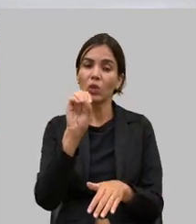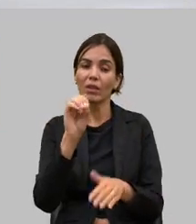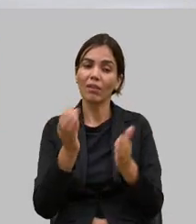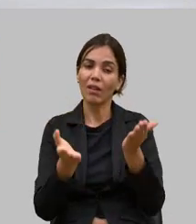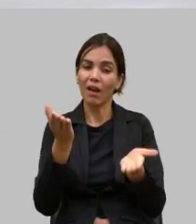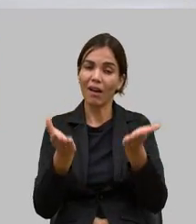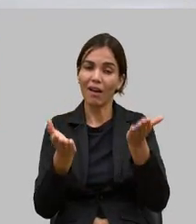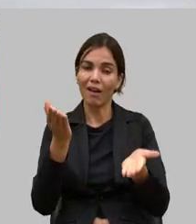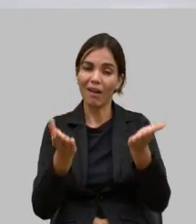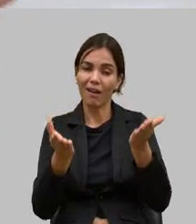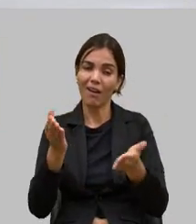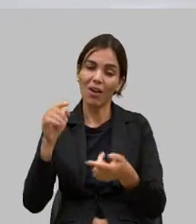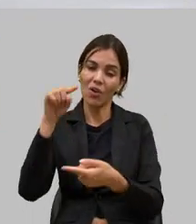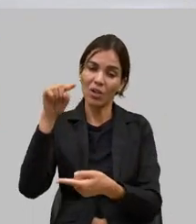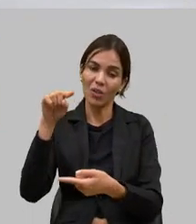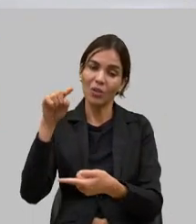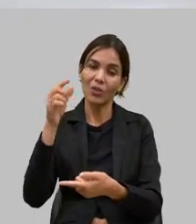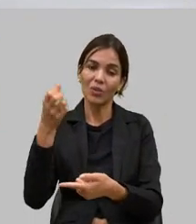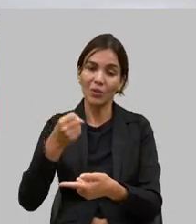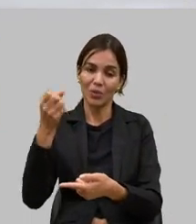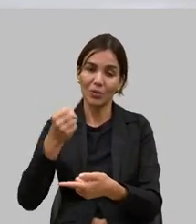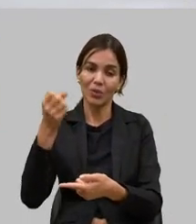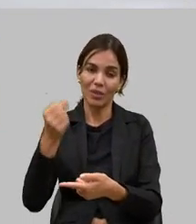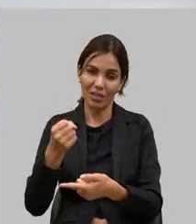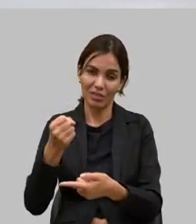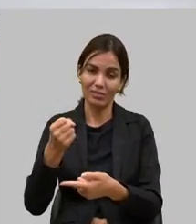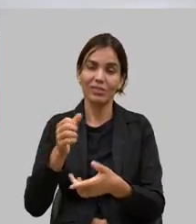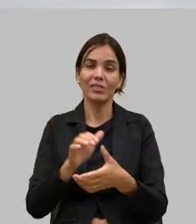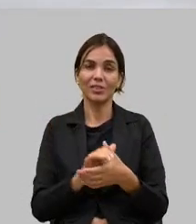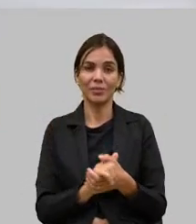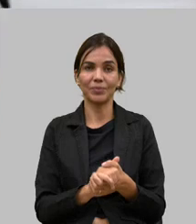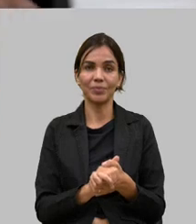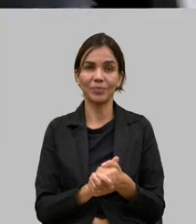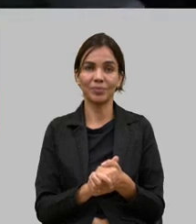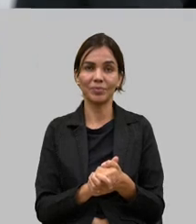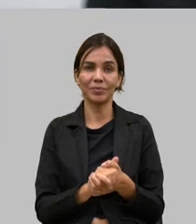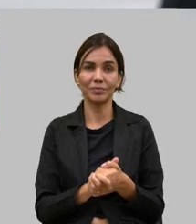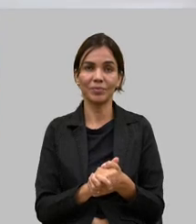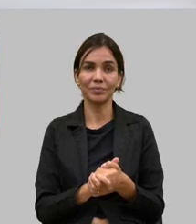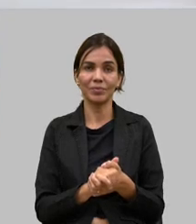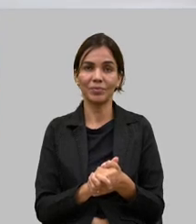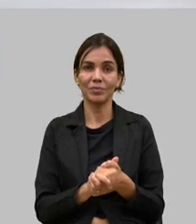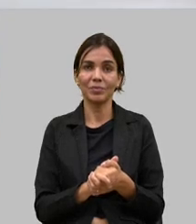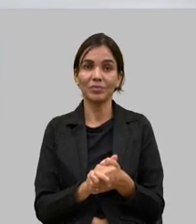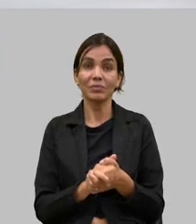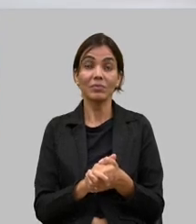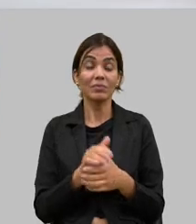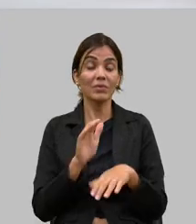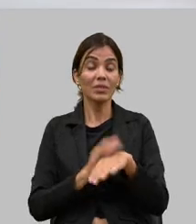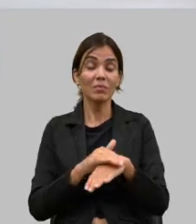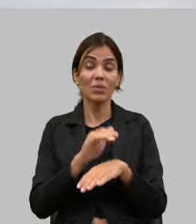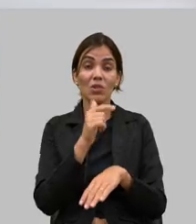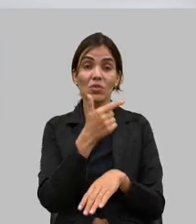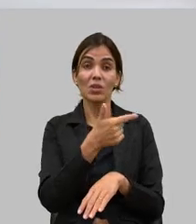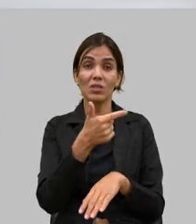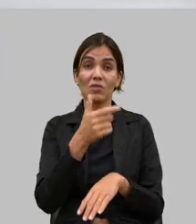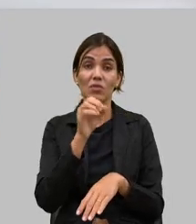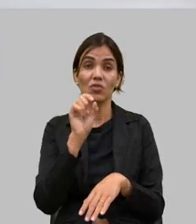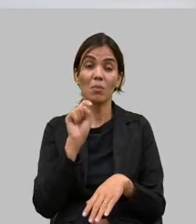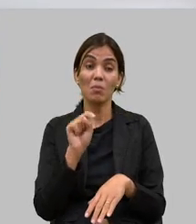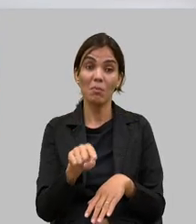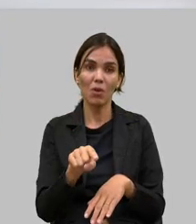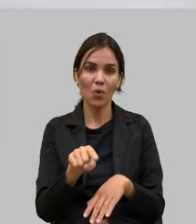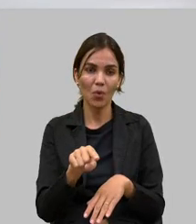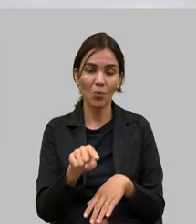pelo Leite era 1,80 o preço médio do leite em Minas Gerais são mais de 220 mil produtores que produzem